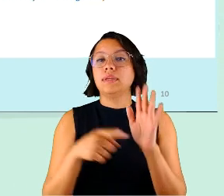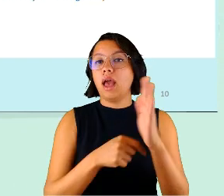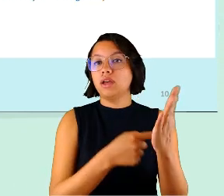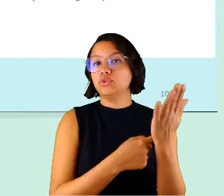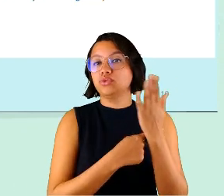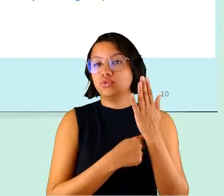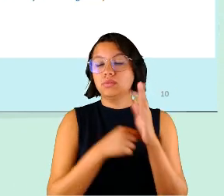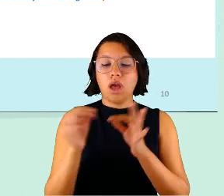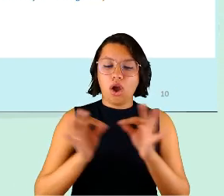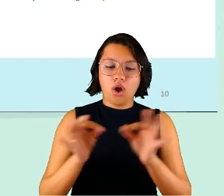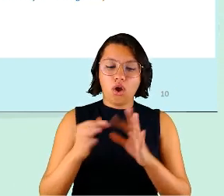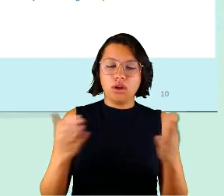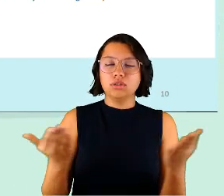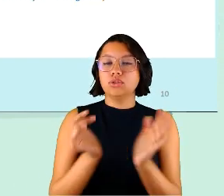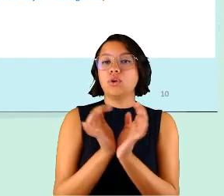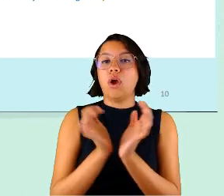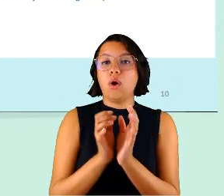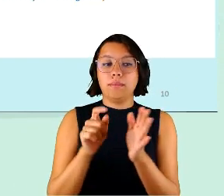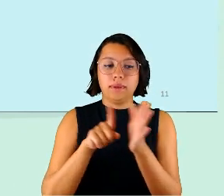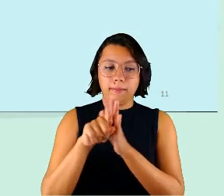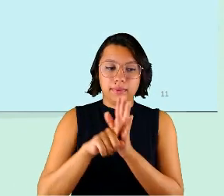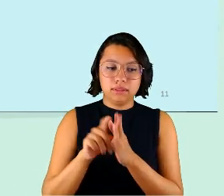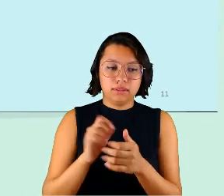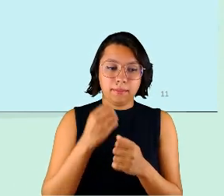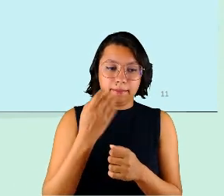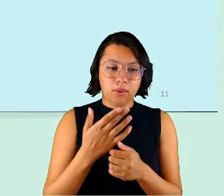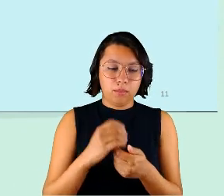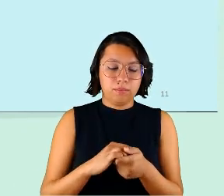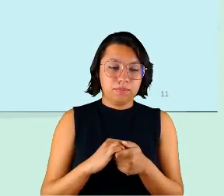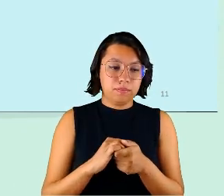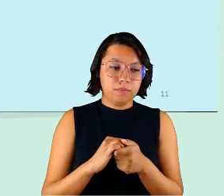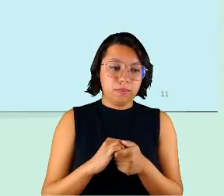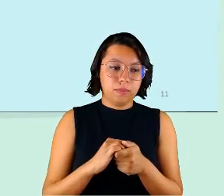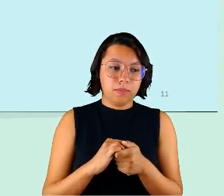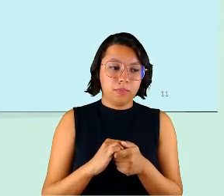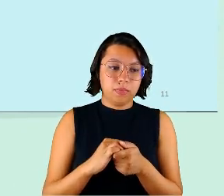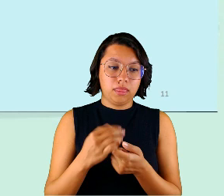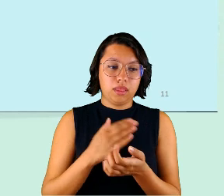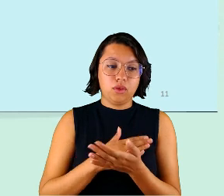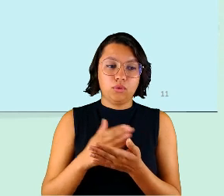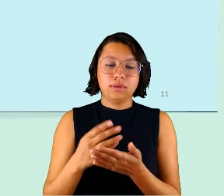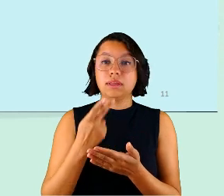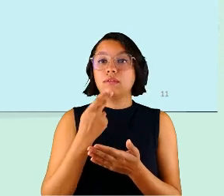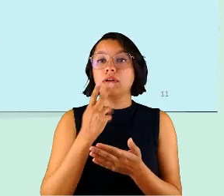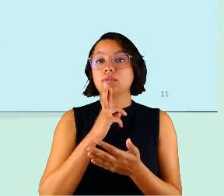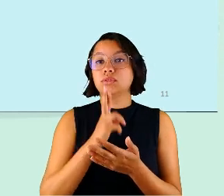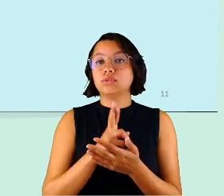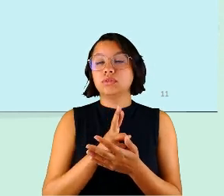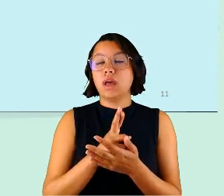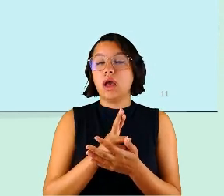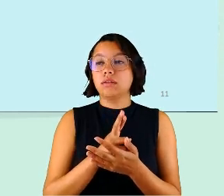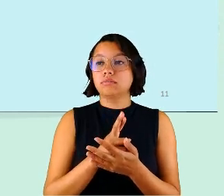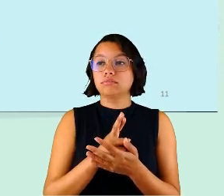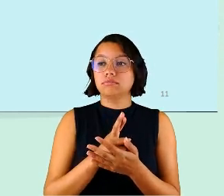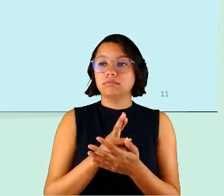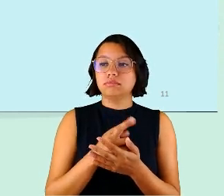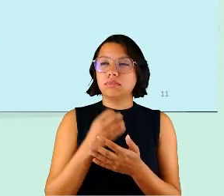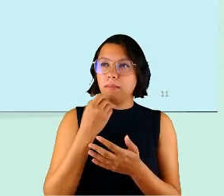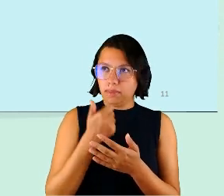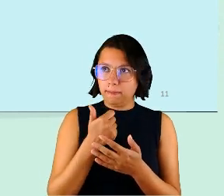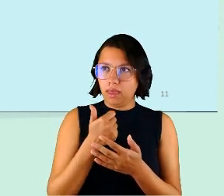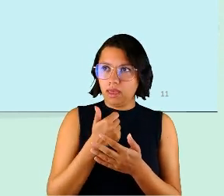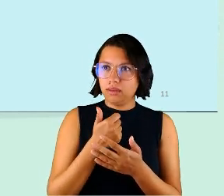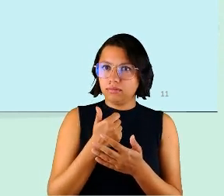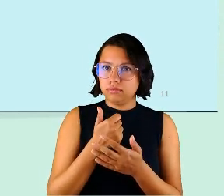a coordenar esse grupo e essas pesquisas bom, então eu vou começar a contar os resultados está indo bem assim